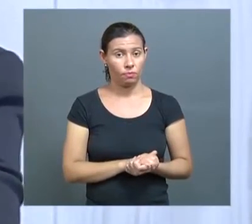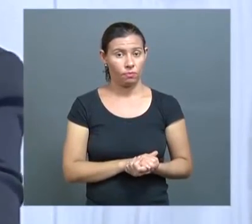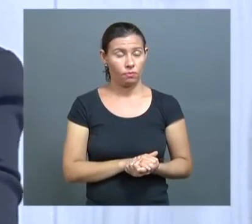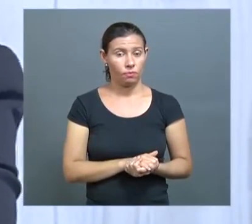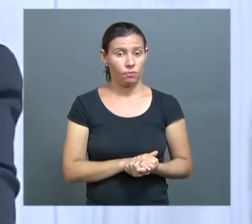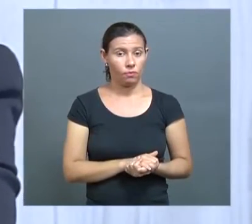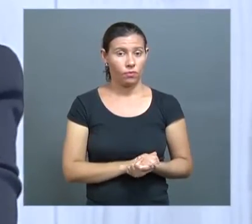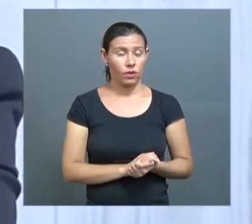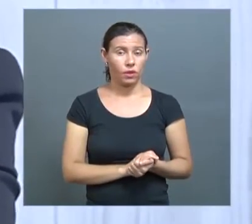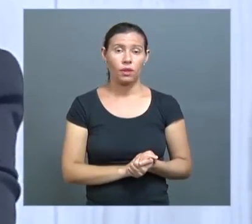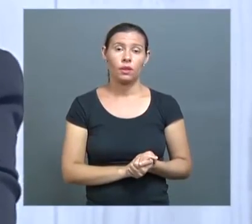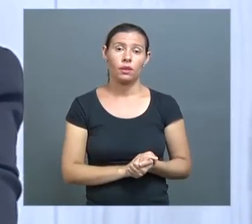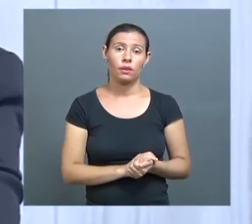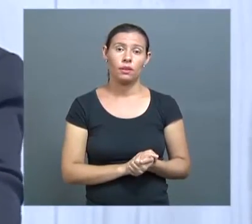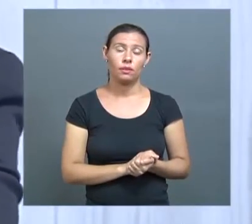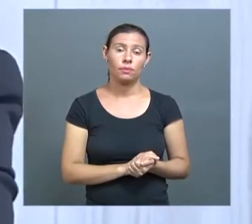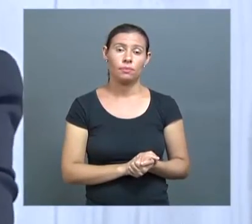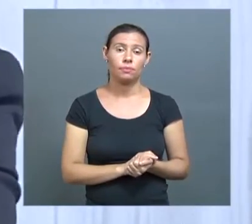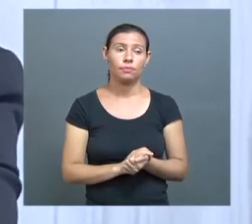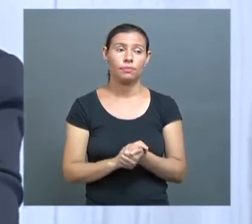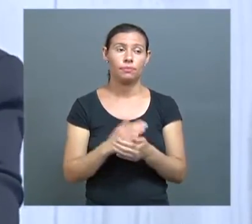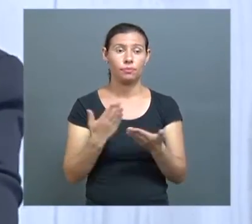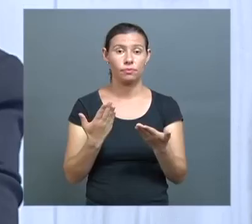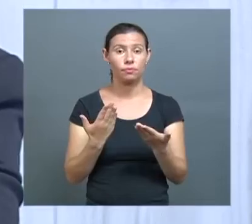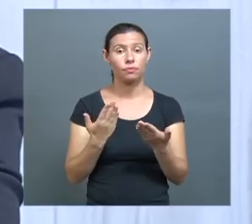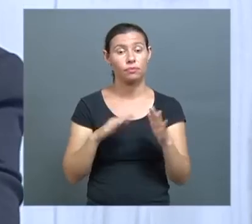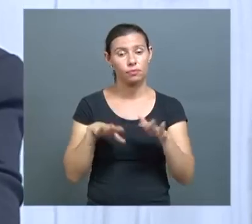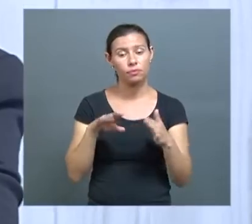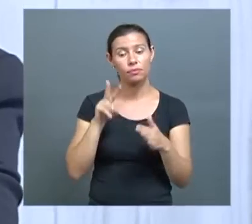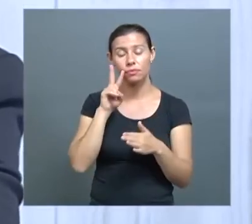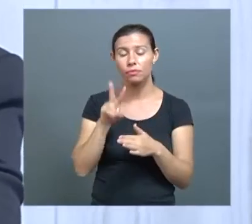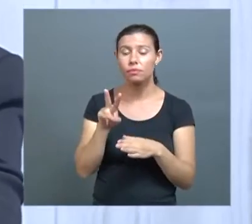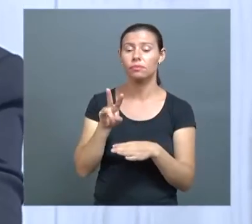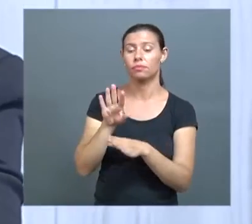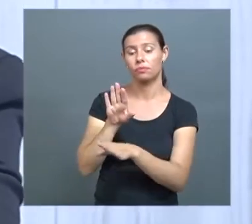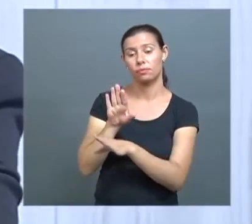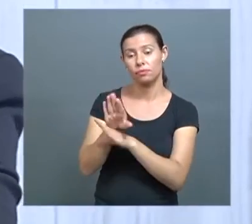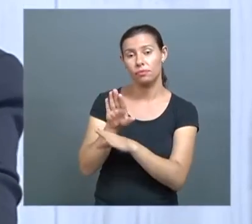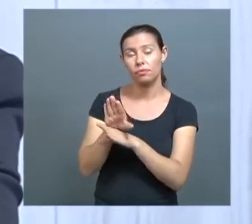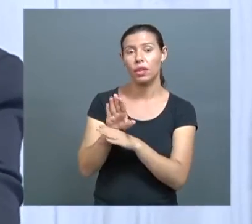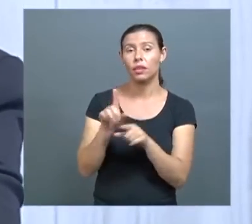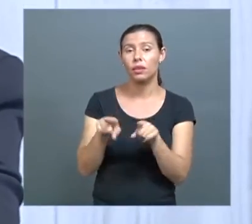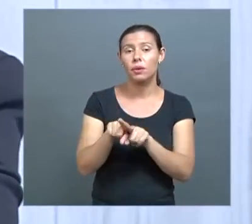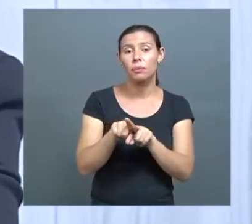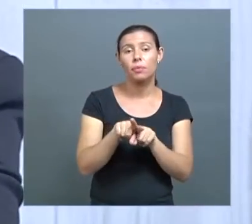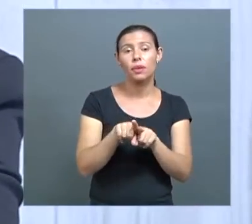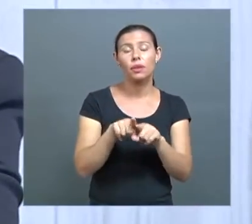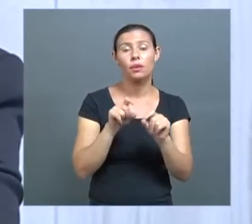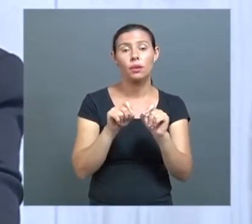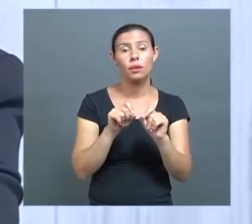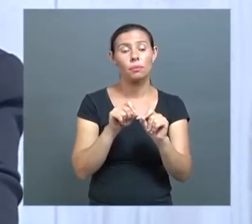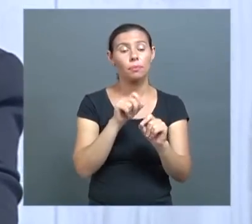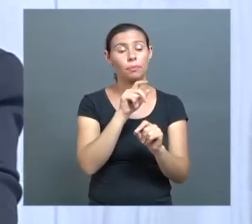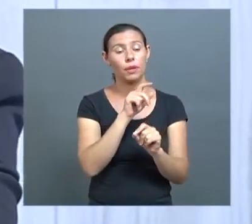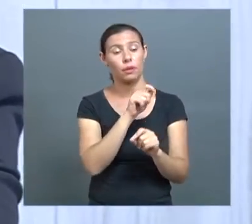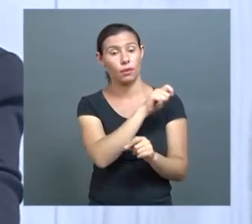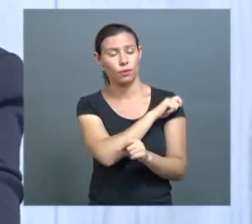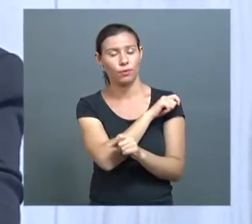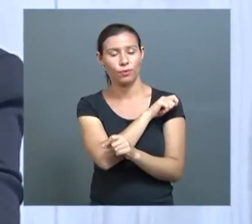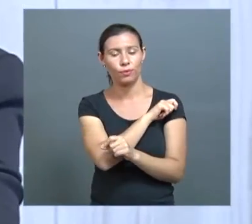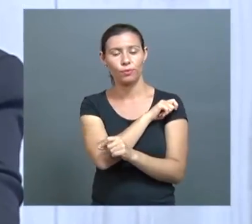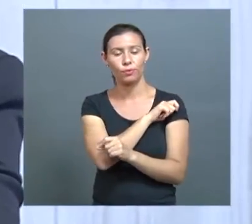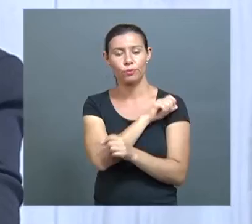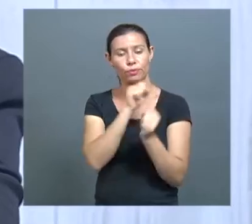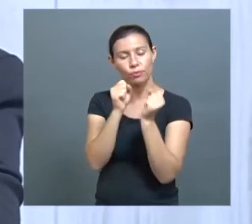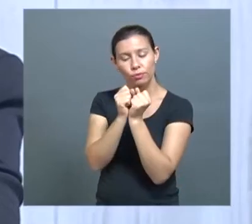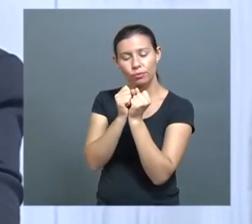de assistência, mas muito mais também para uma necessidade de formação dos alunos, e aí eu volto a dizer que